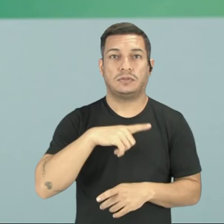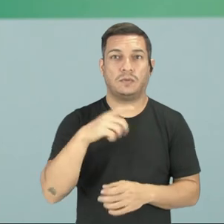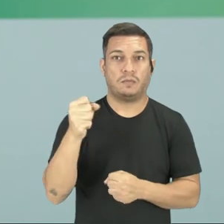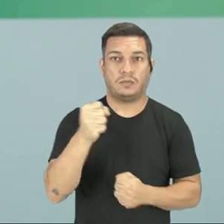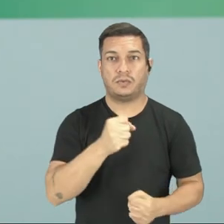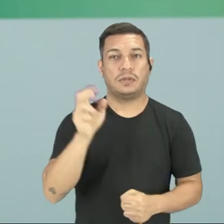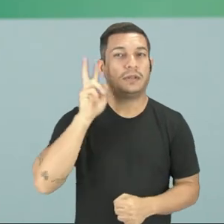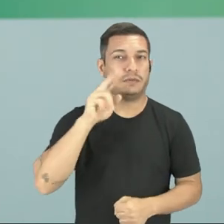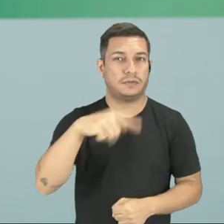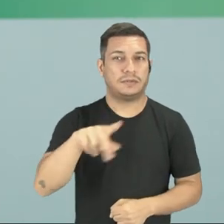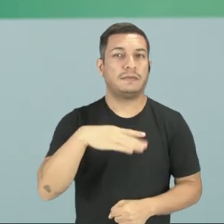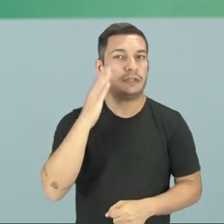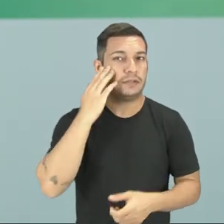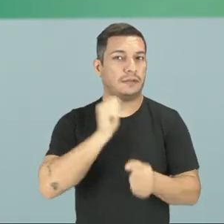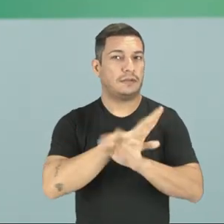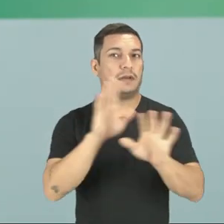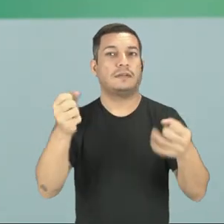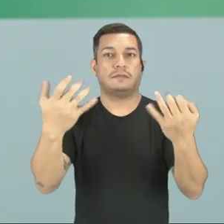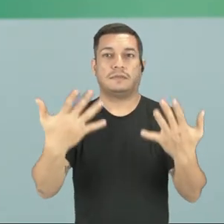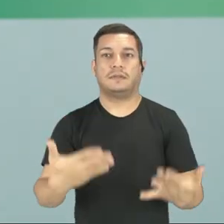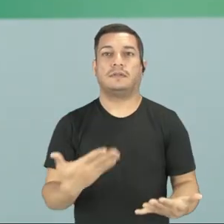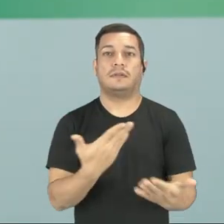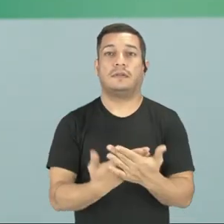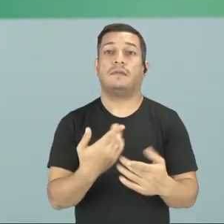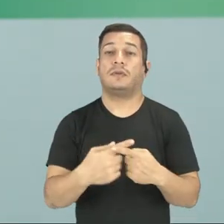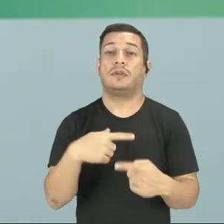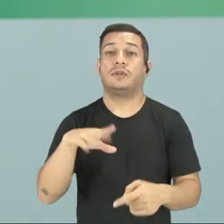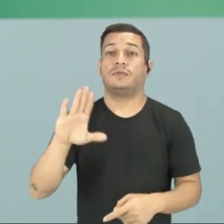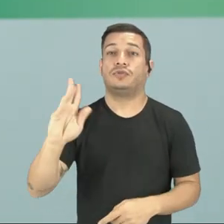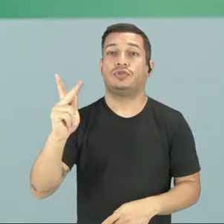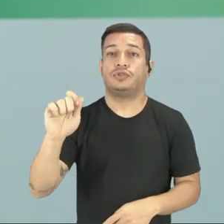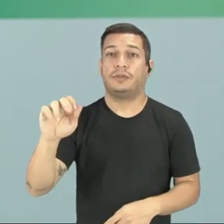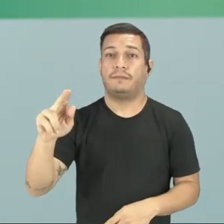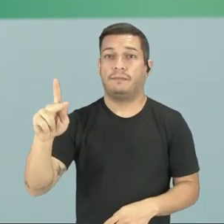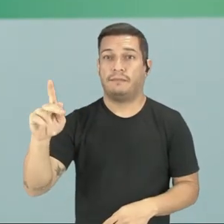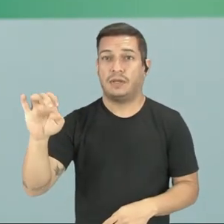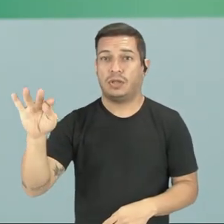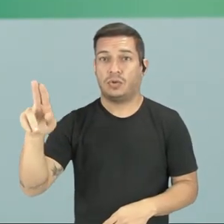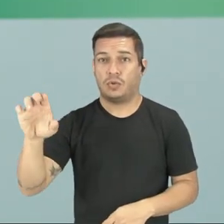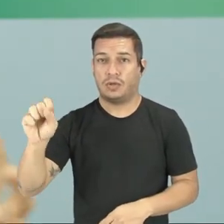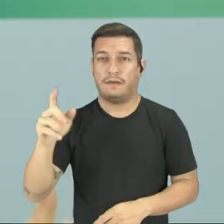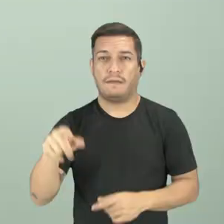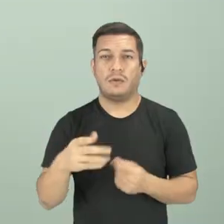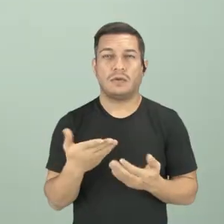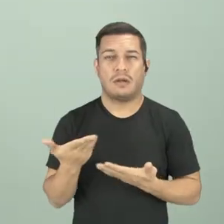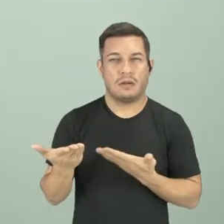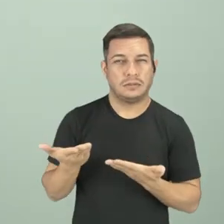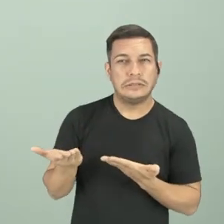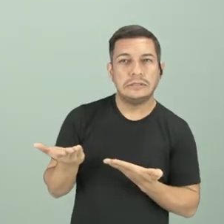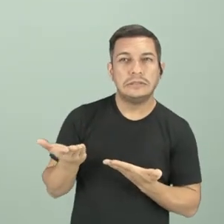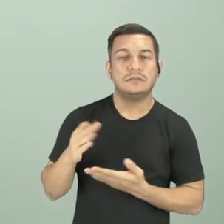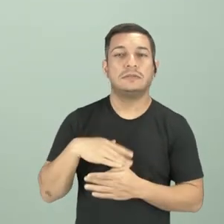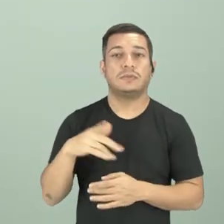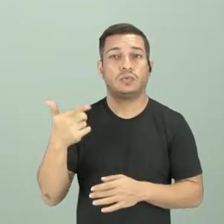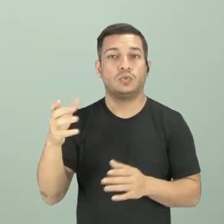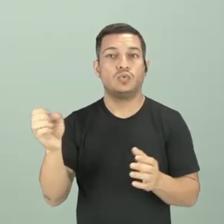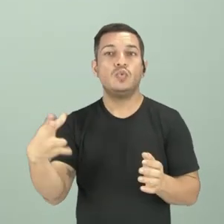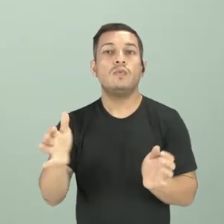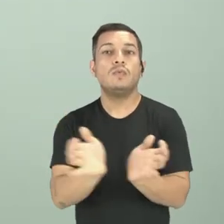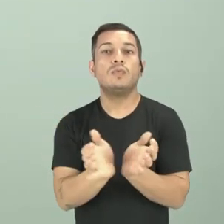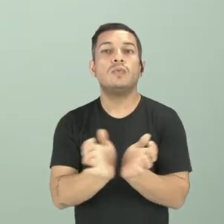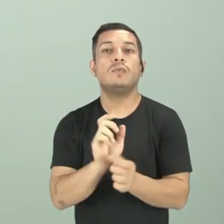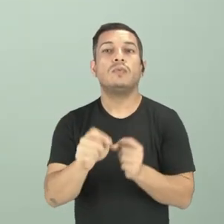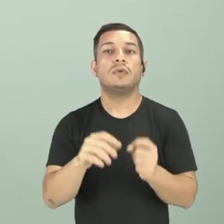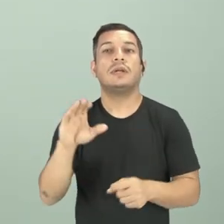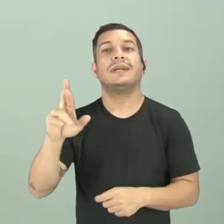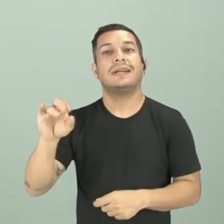entender o que estou falando aqui nessa aula. porque os chapitones vão ser ameaçados aí por um novo grupo que estava subindo, que vinha a ser